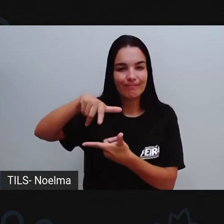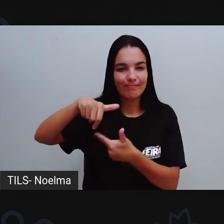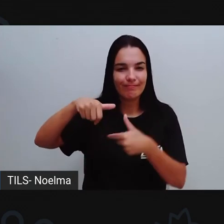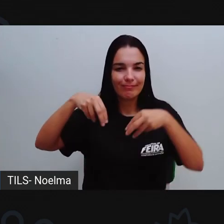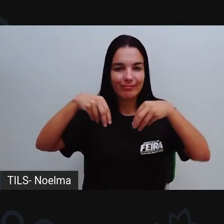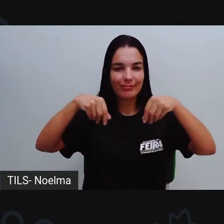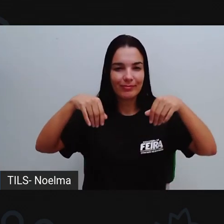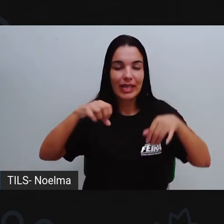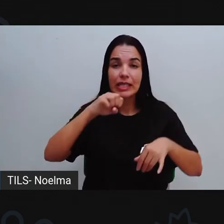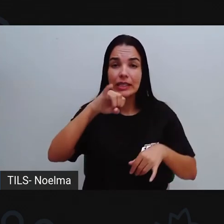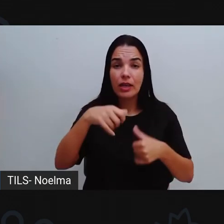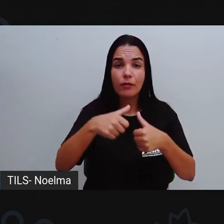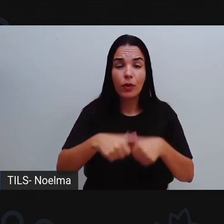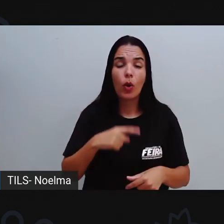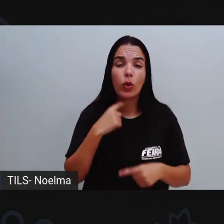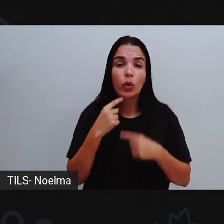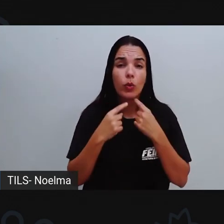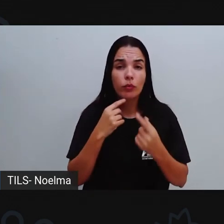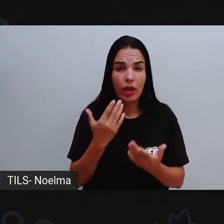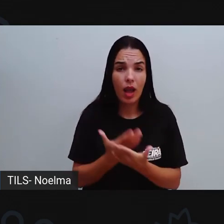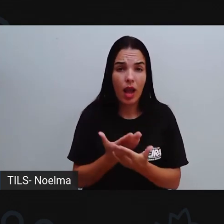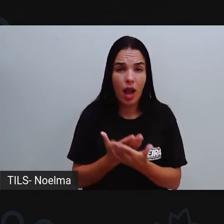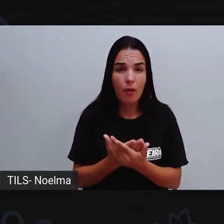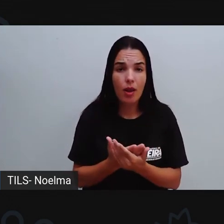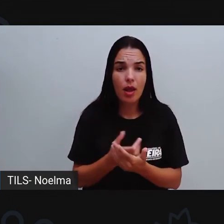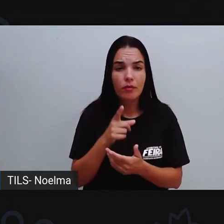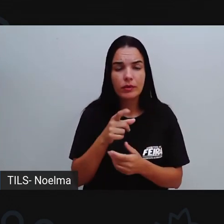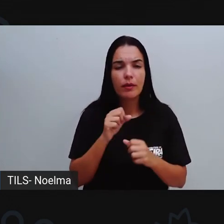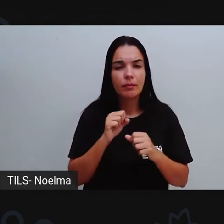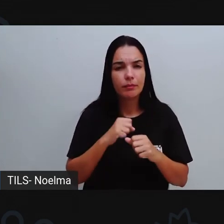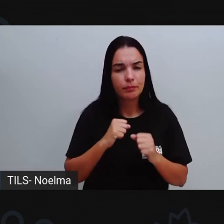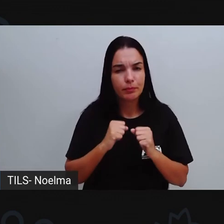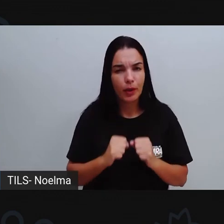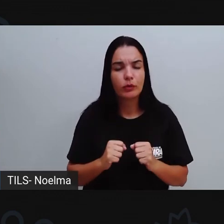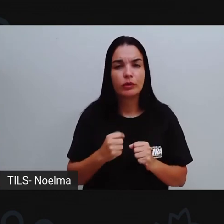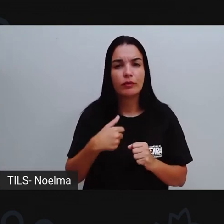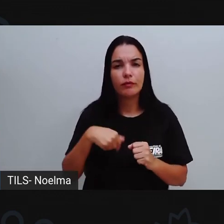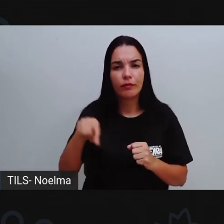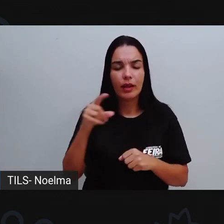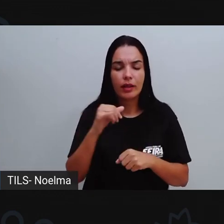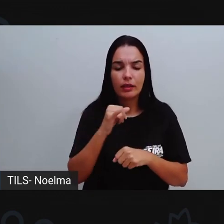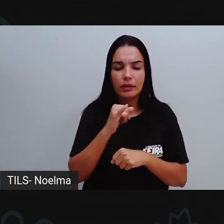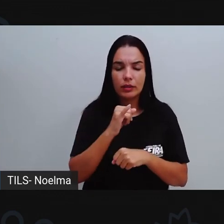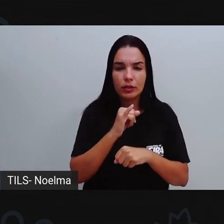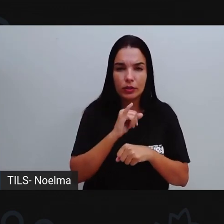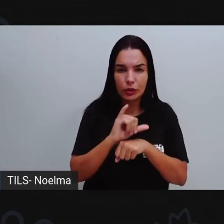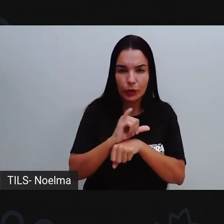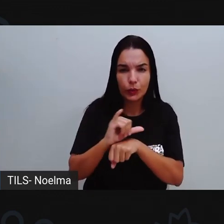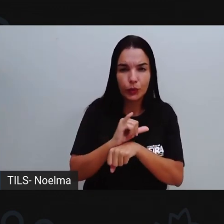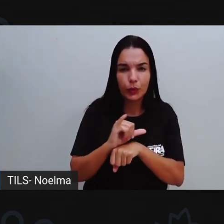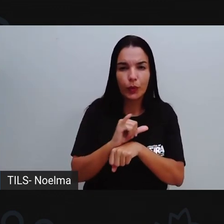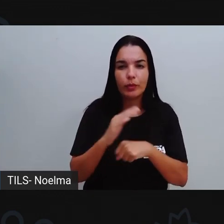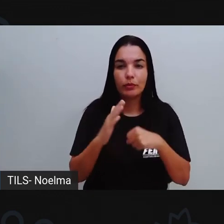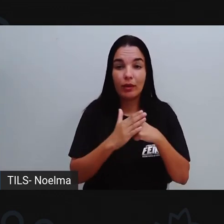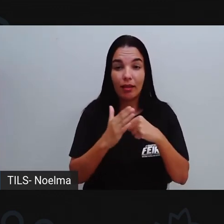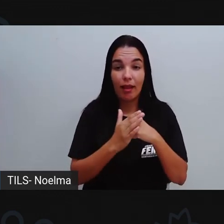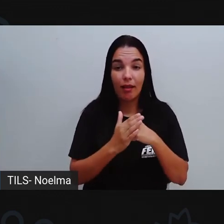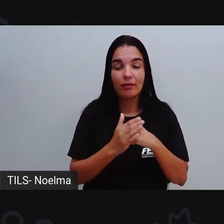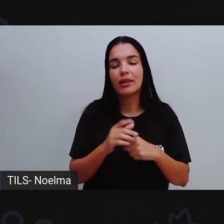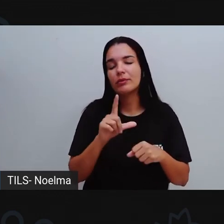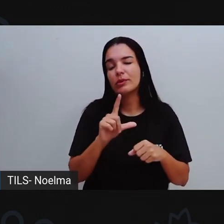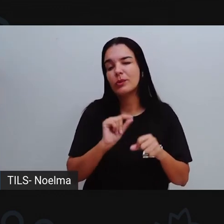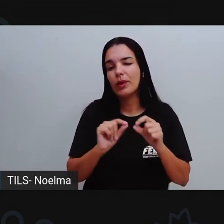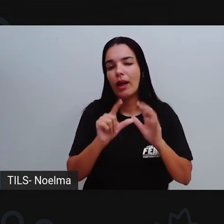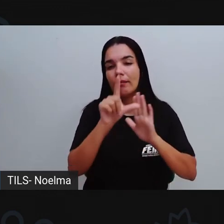tá bom? Se ficou alguma dúvida sobre essa aula segundo ano, corre lá no nosso canal no YouTube, tá? Na